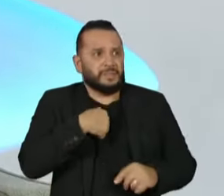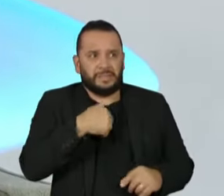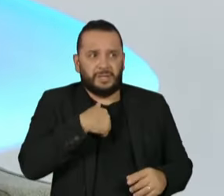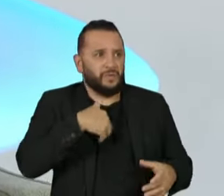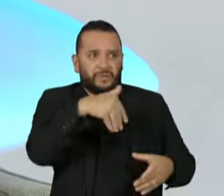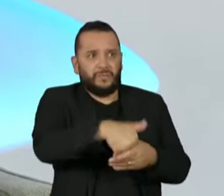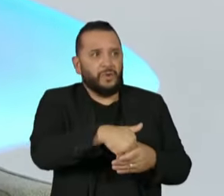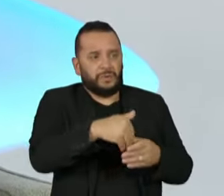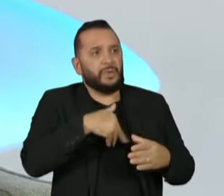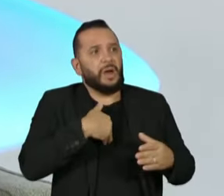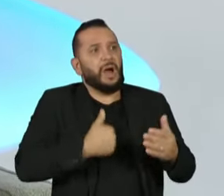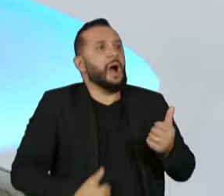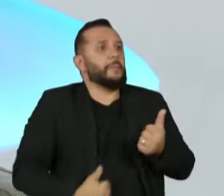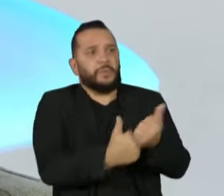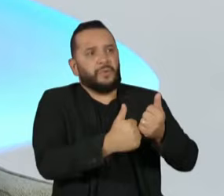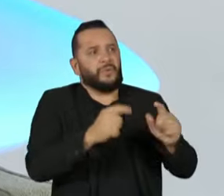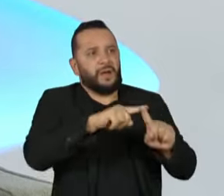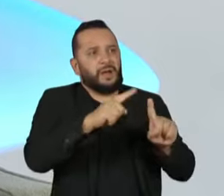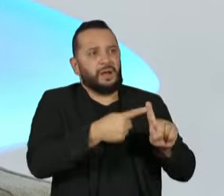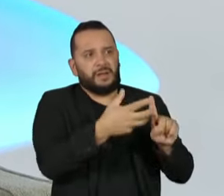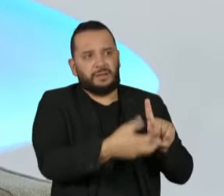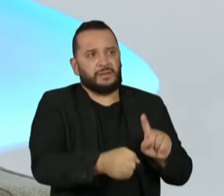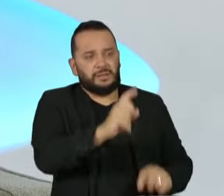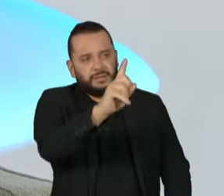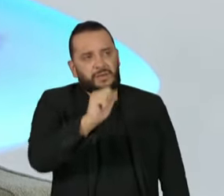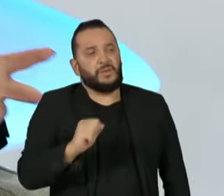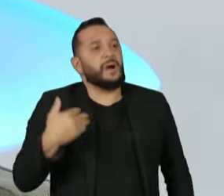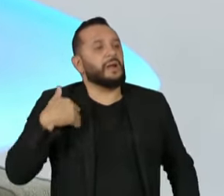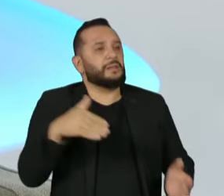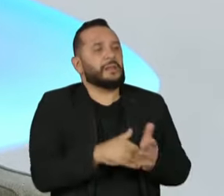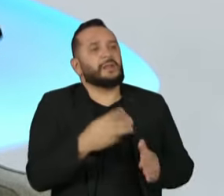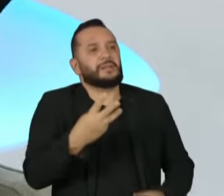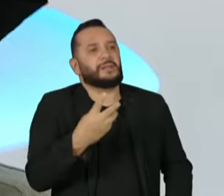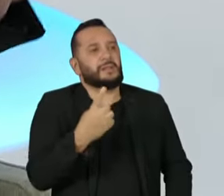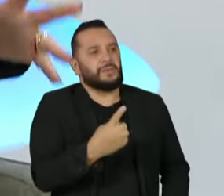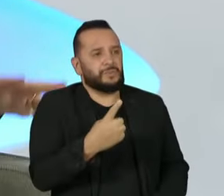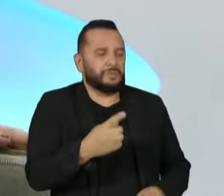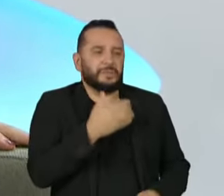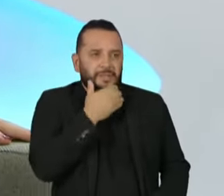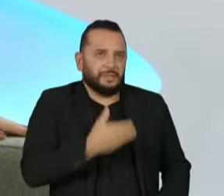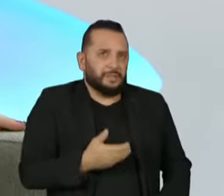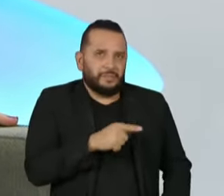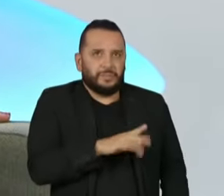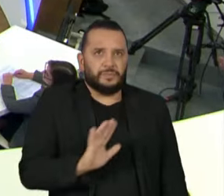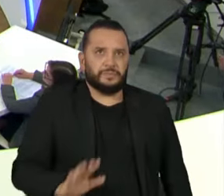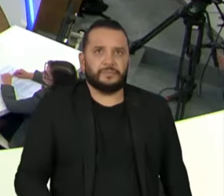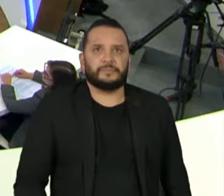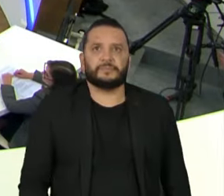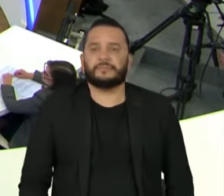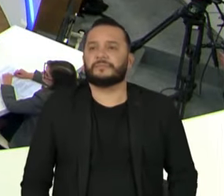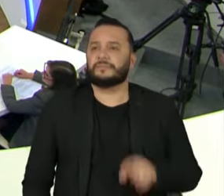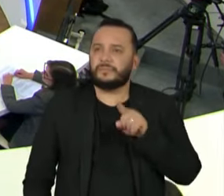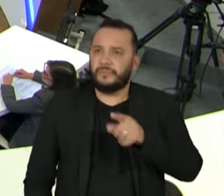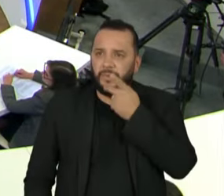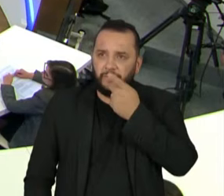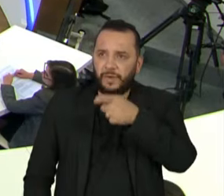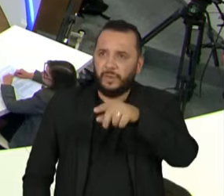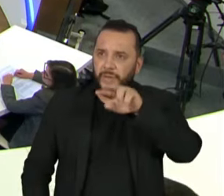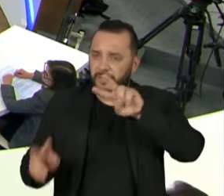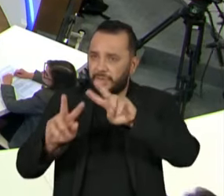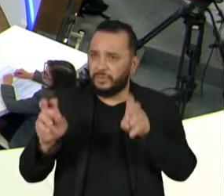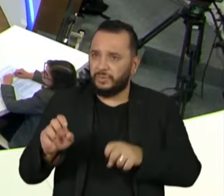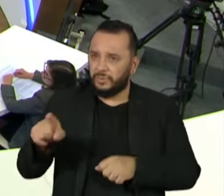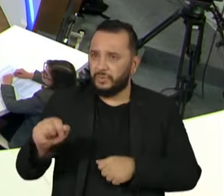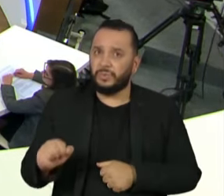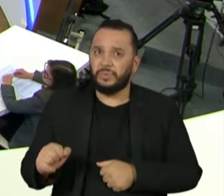o meu voto. Eu, senadora, até 31 de dezembro deste ano, se ela vier a ser discutida. A senhora falou sobre esse assunto dos homens não